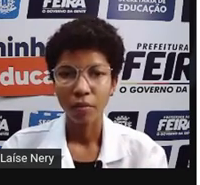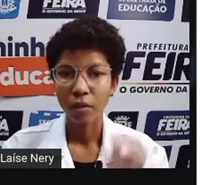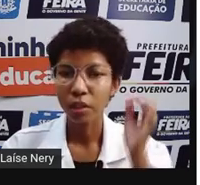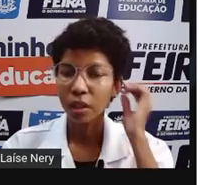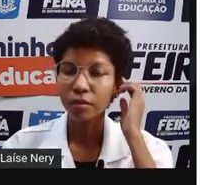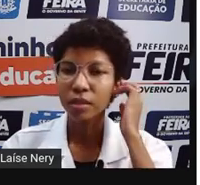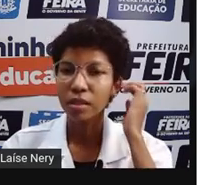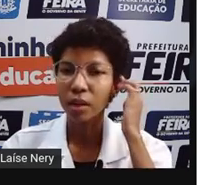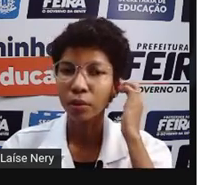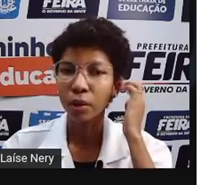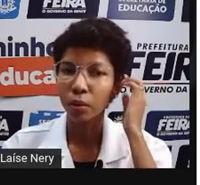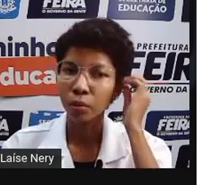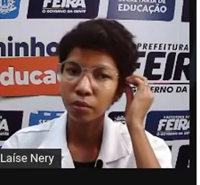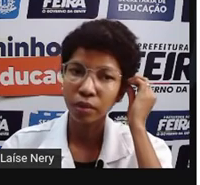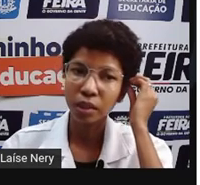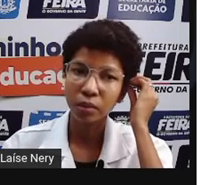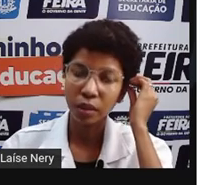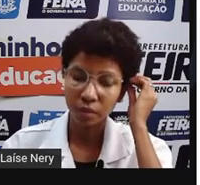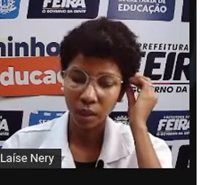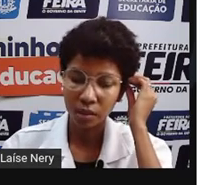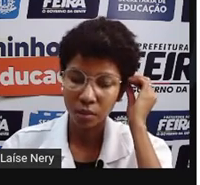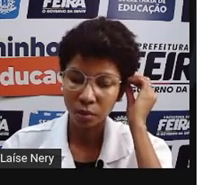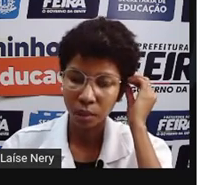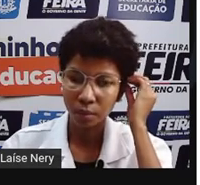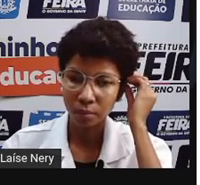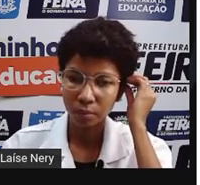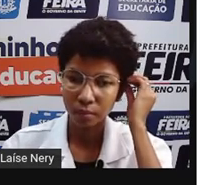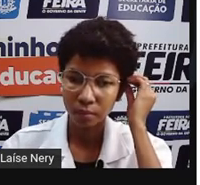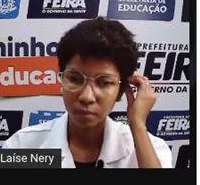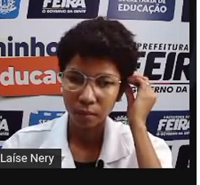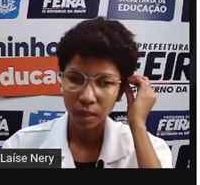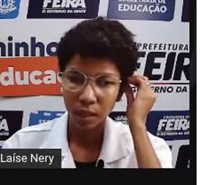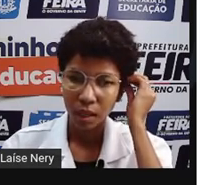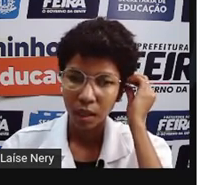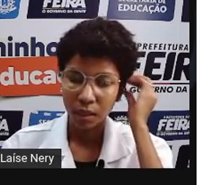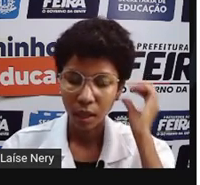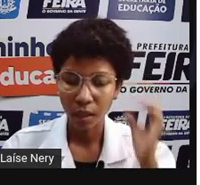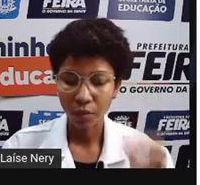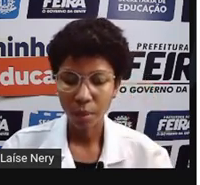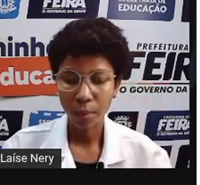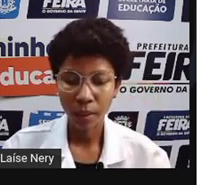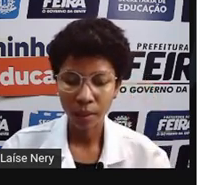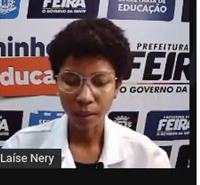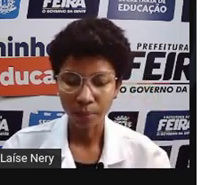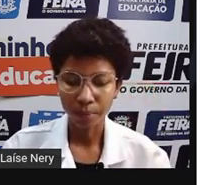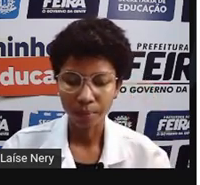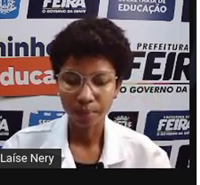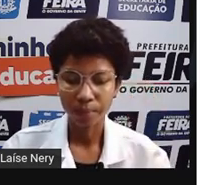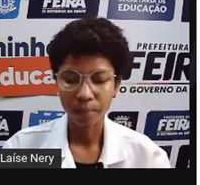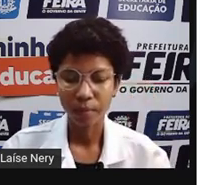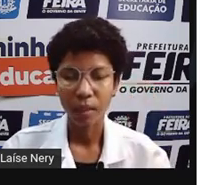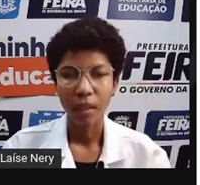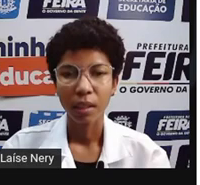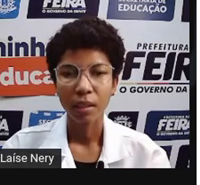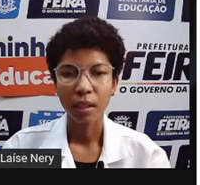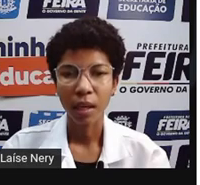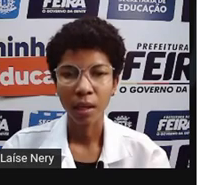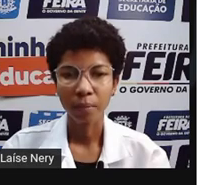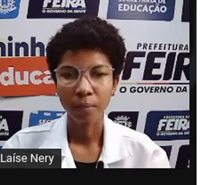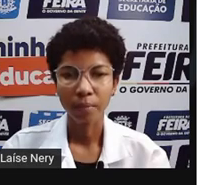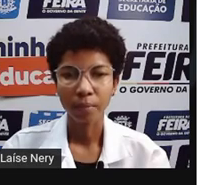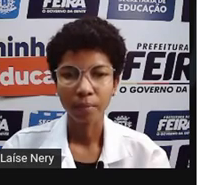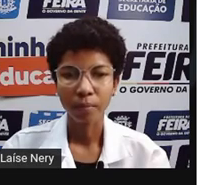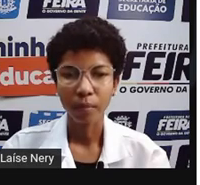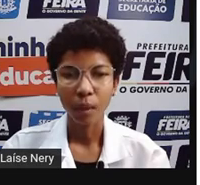Vou deixar vocês agora com um vídeo que fala sobre tarifa branca, que